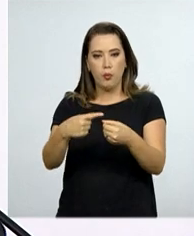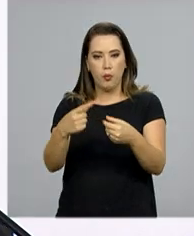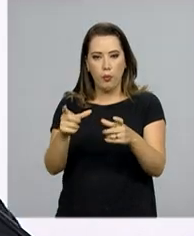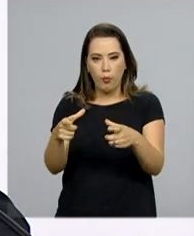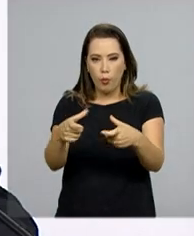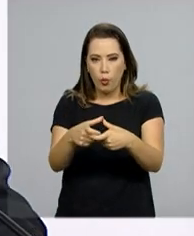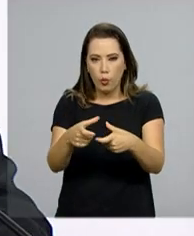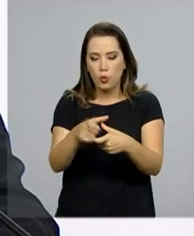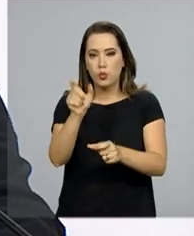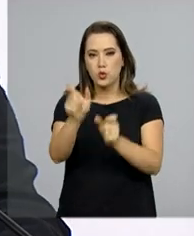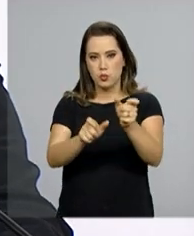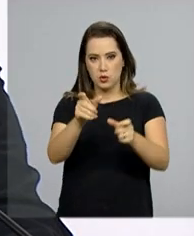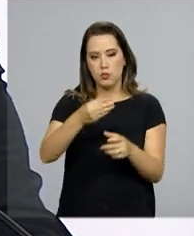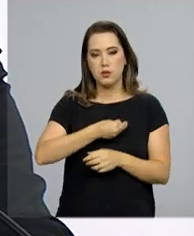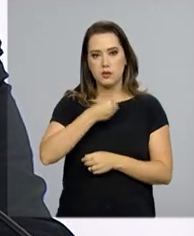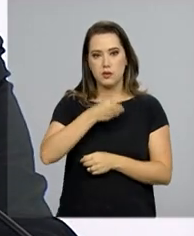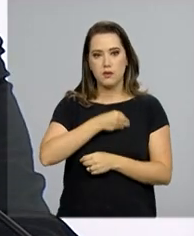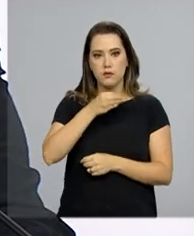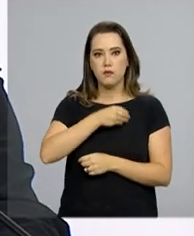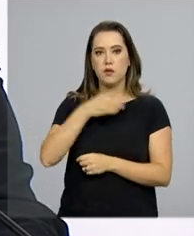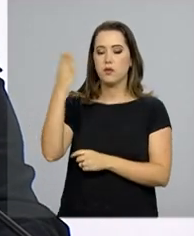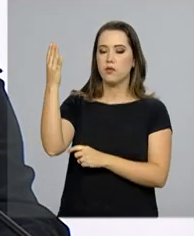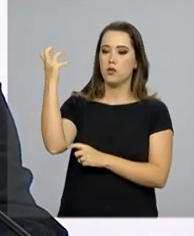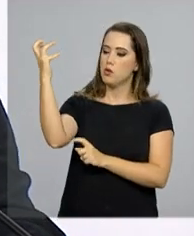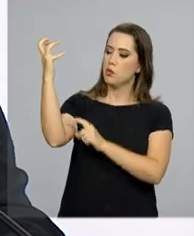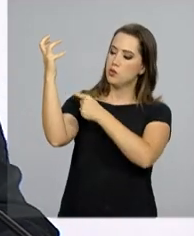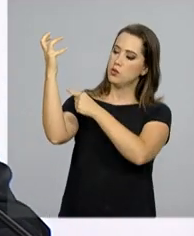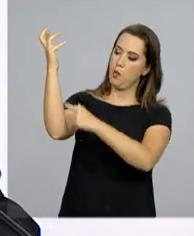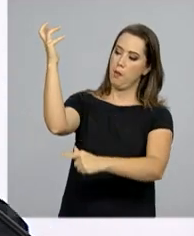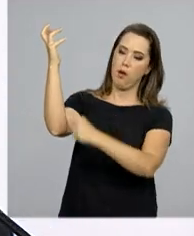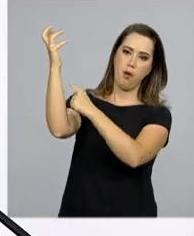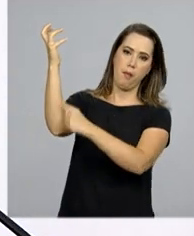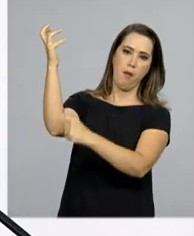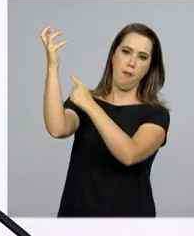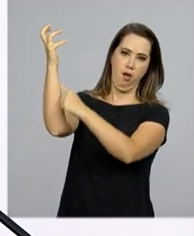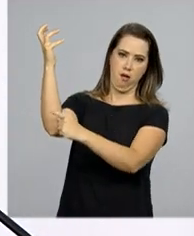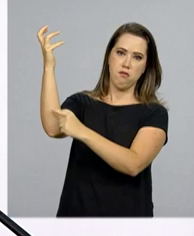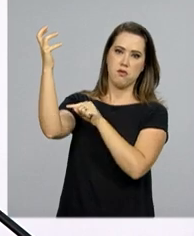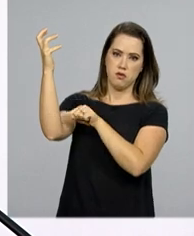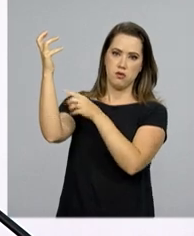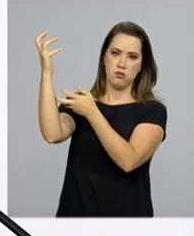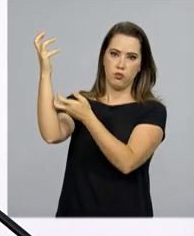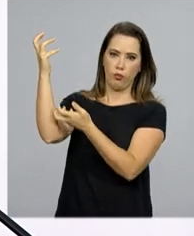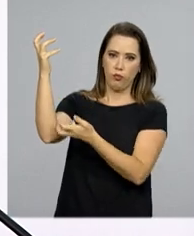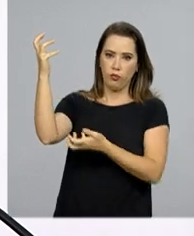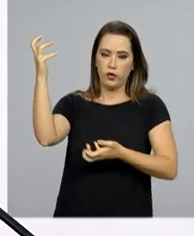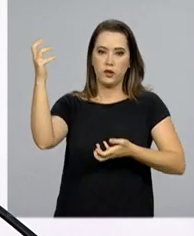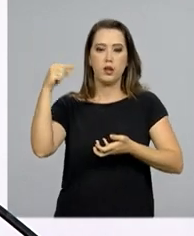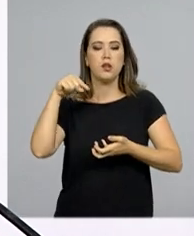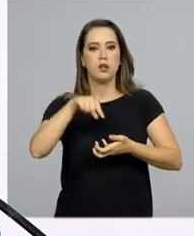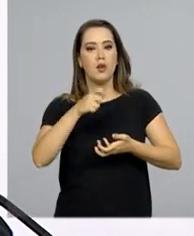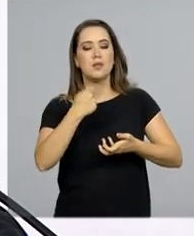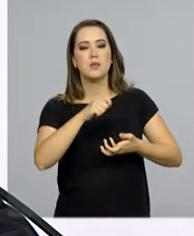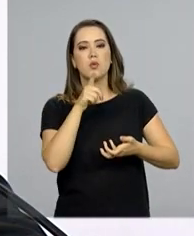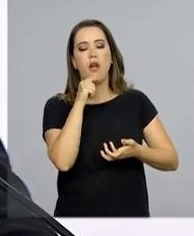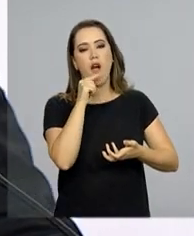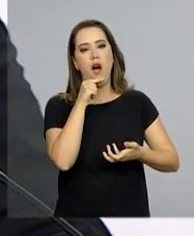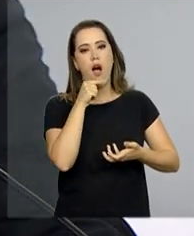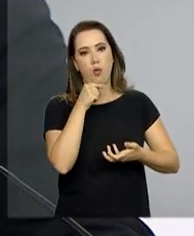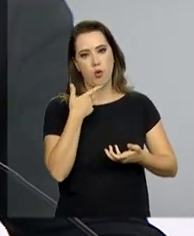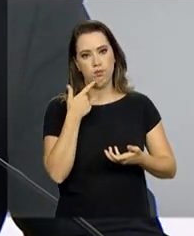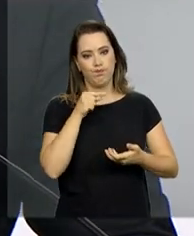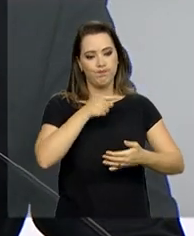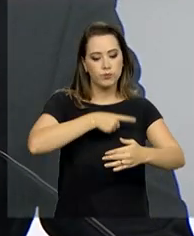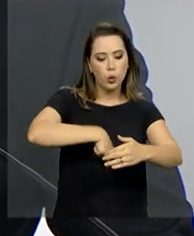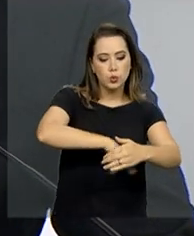estados, de cisternas, um modelo diferente de cisterna, que é uma cisterna acoplada